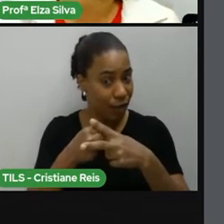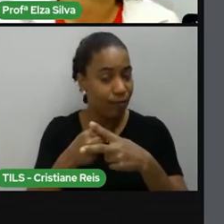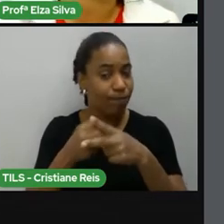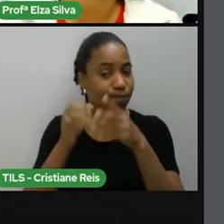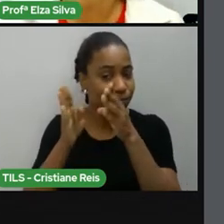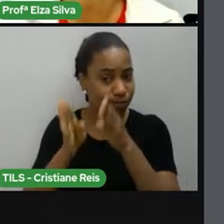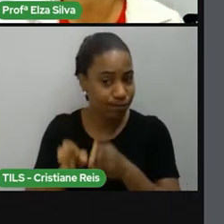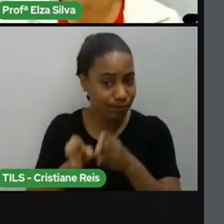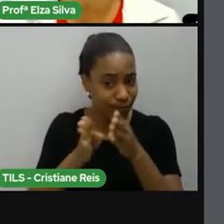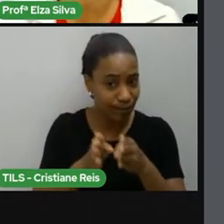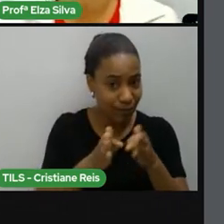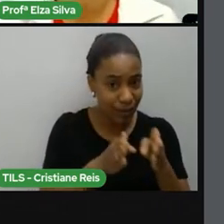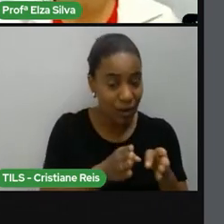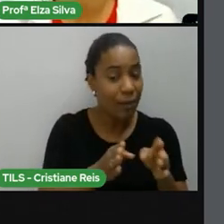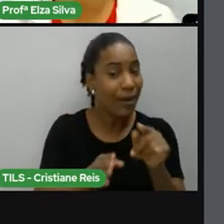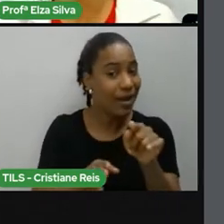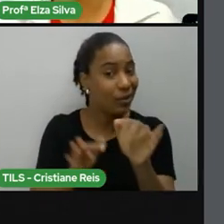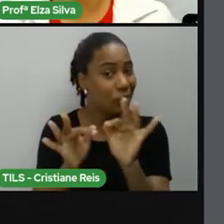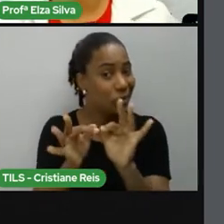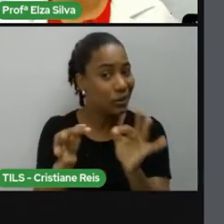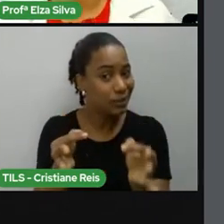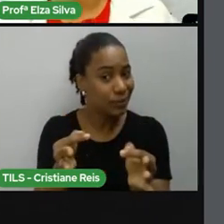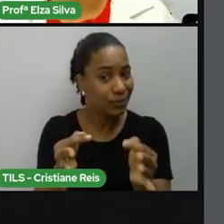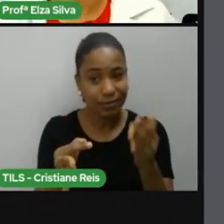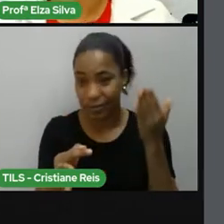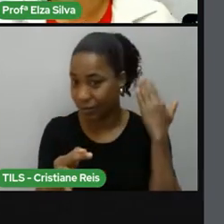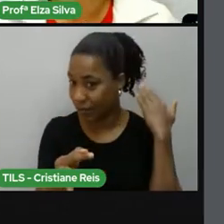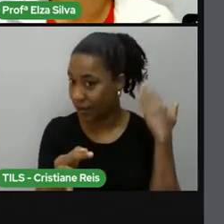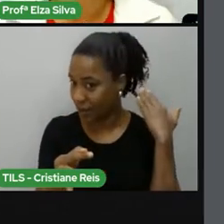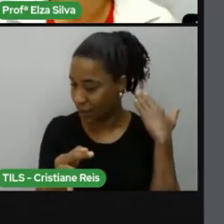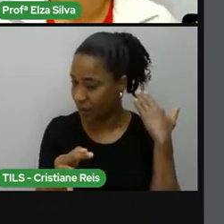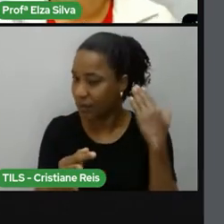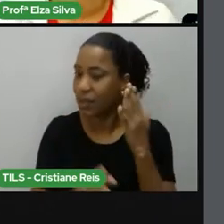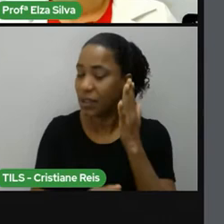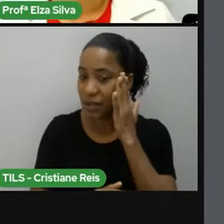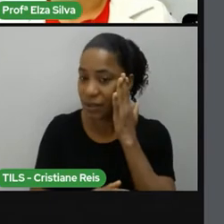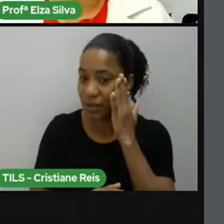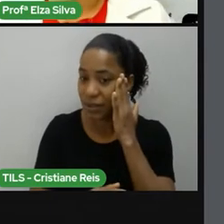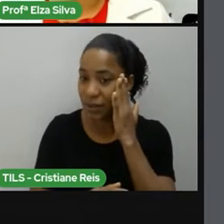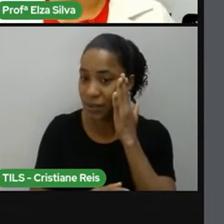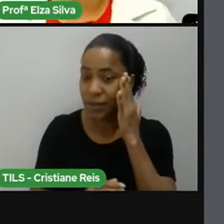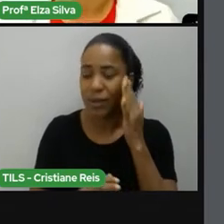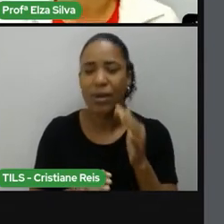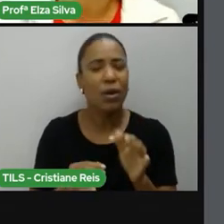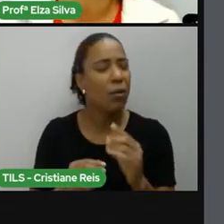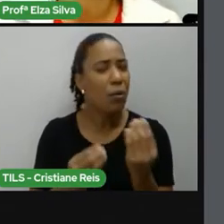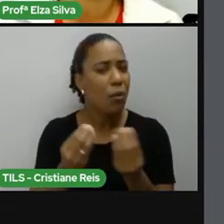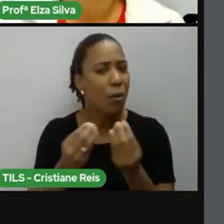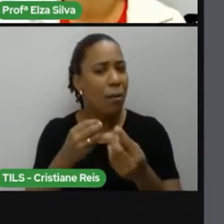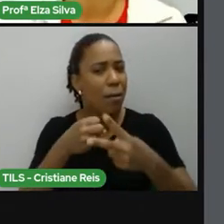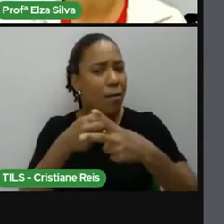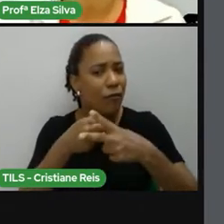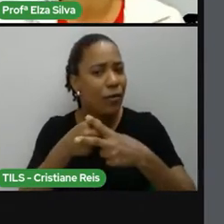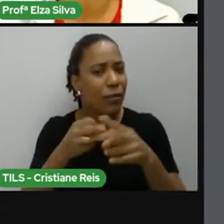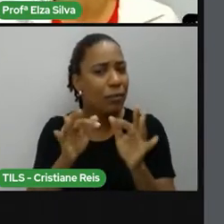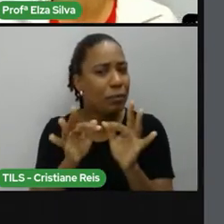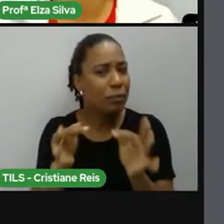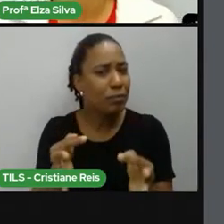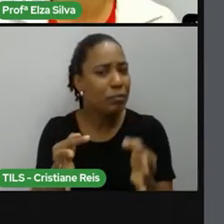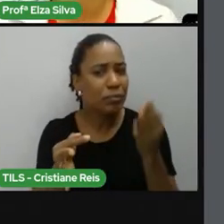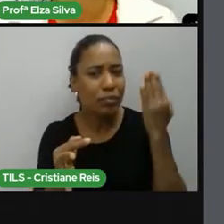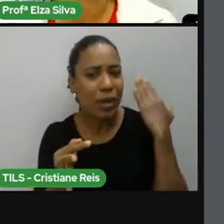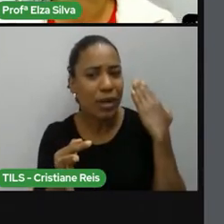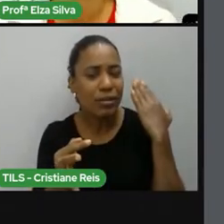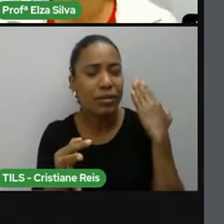simples passado. Nós já sabemos que o Simple Past, ele é usado para